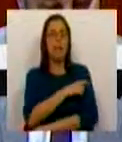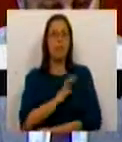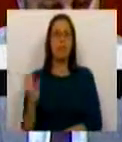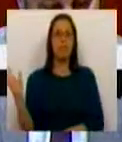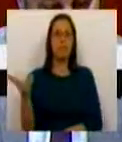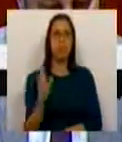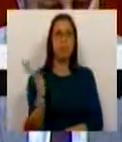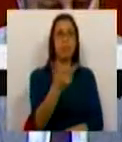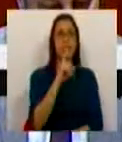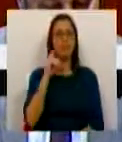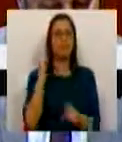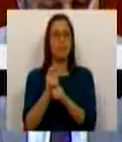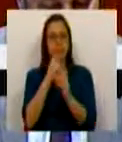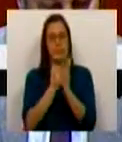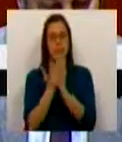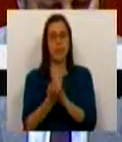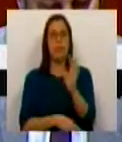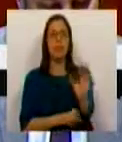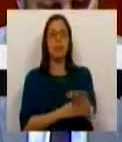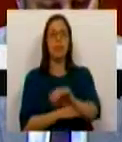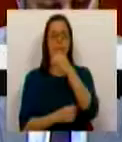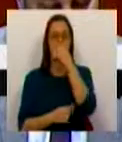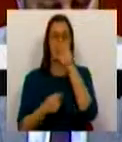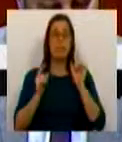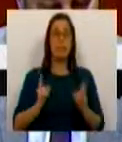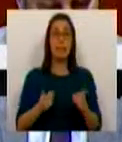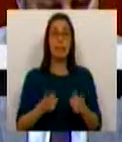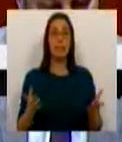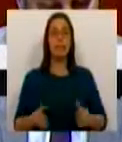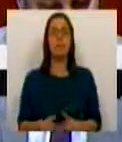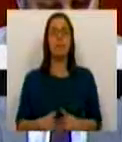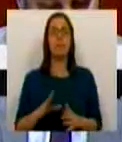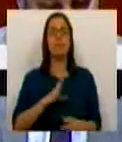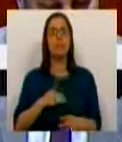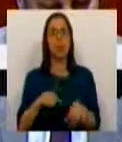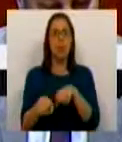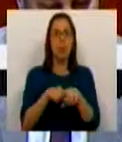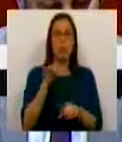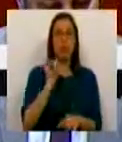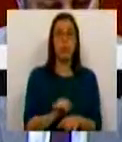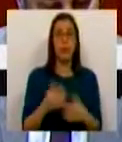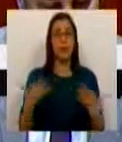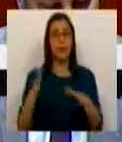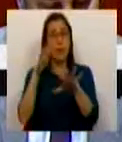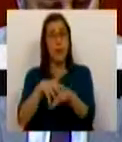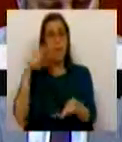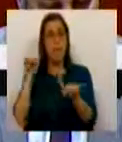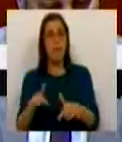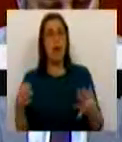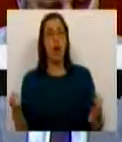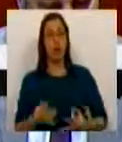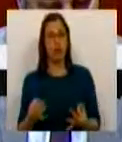exige medidas ativas. Foi assim no mundo político, neste Parlamento.